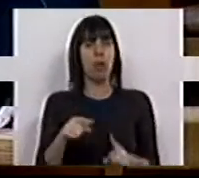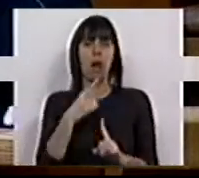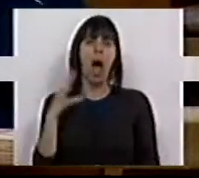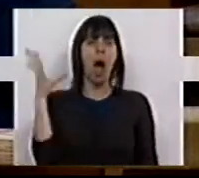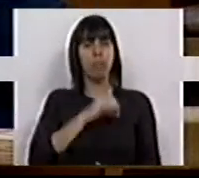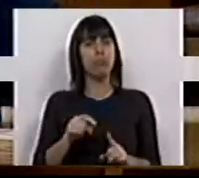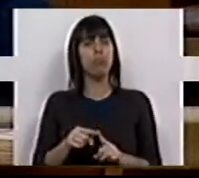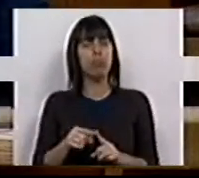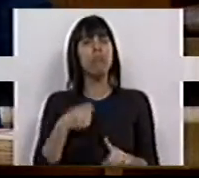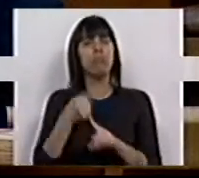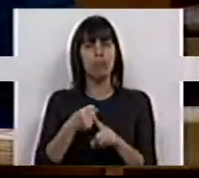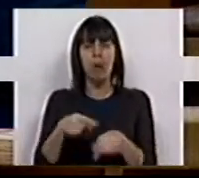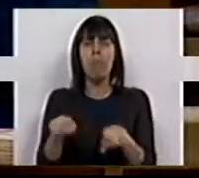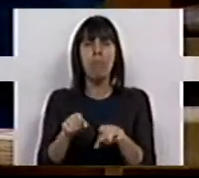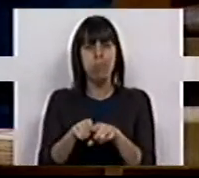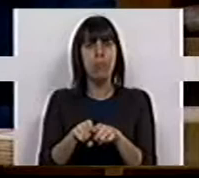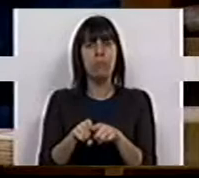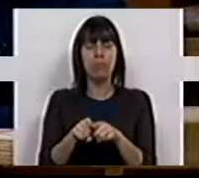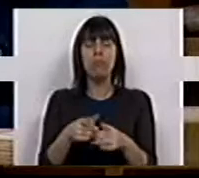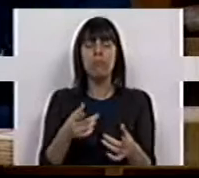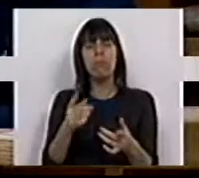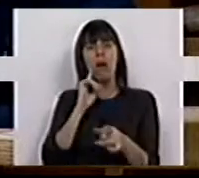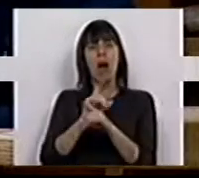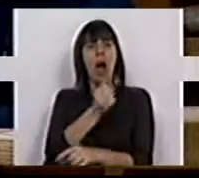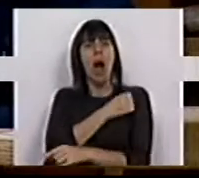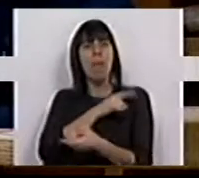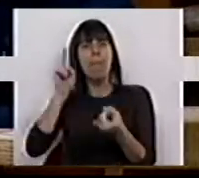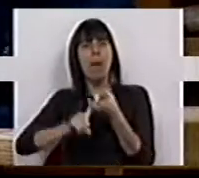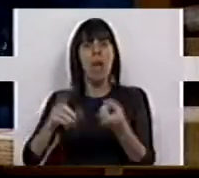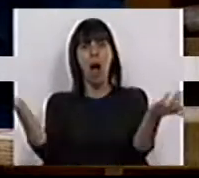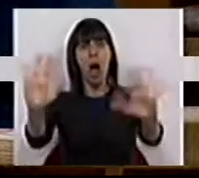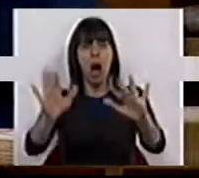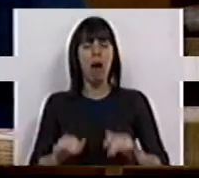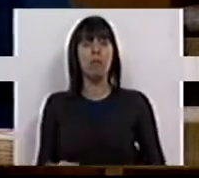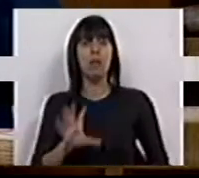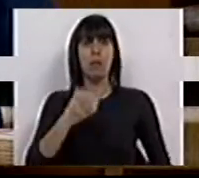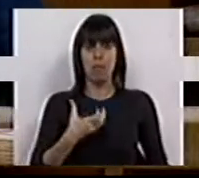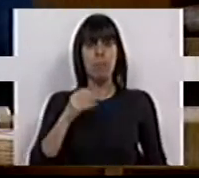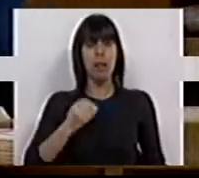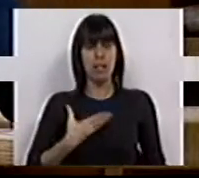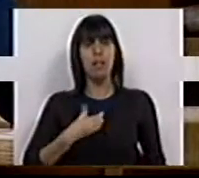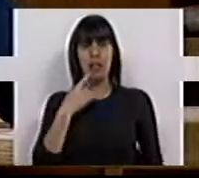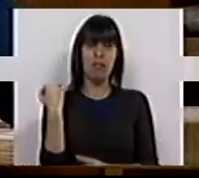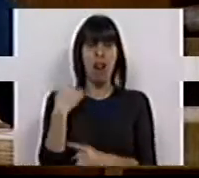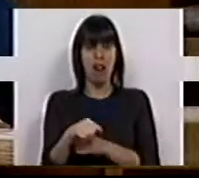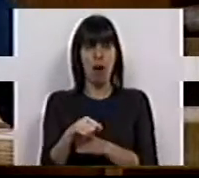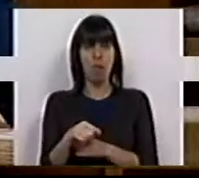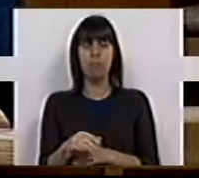este abuso, como se bateu pela impenhorabilidade da habitação. PSD e CDS chumbaram.